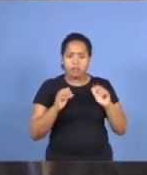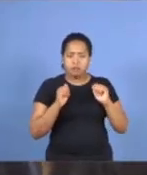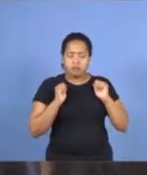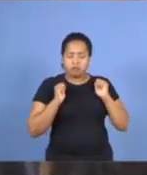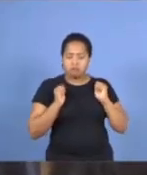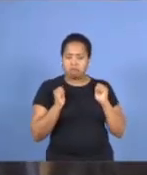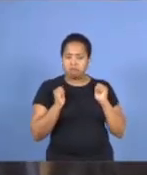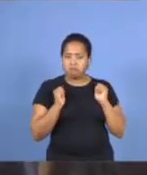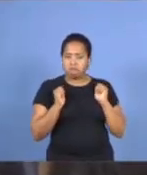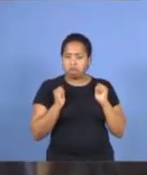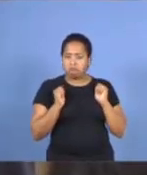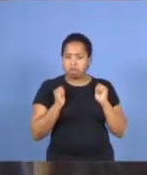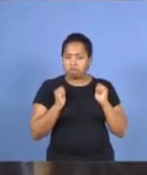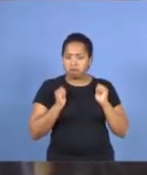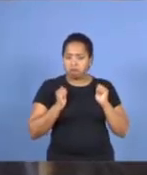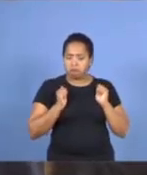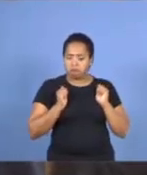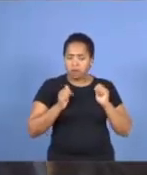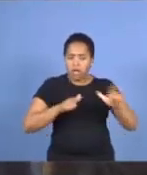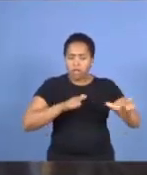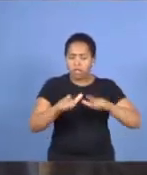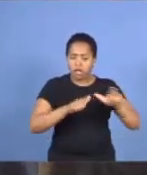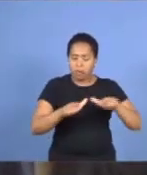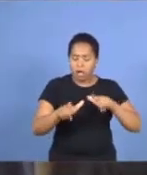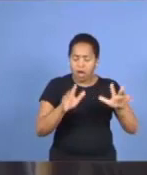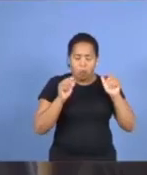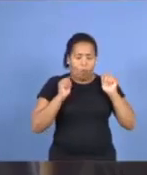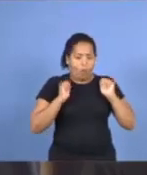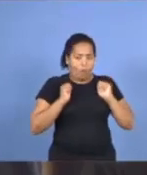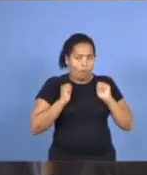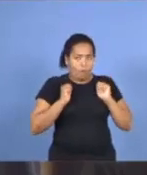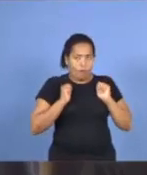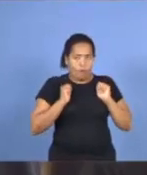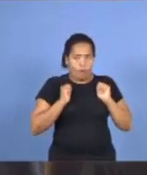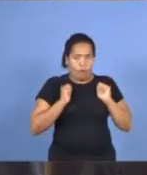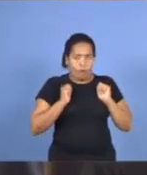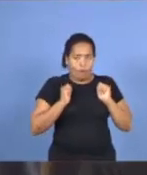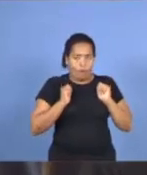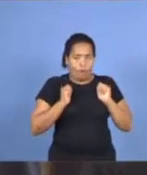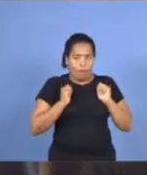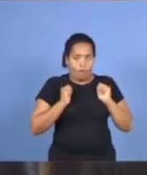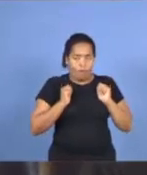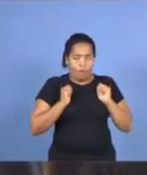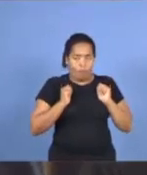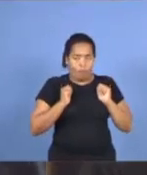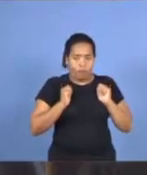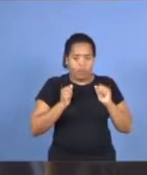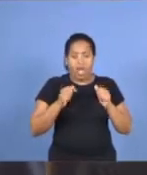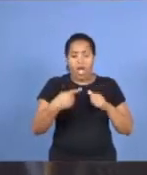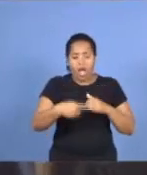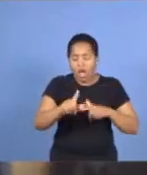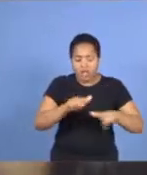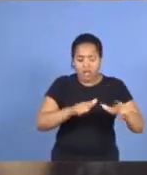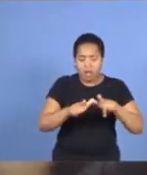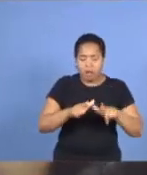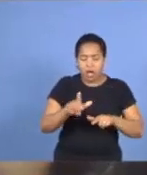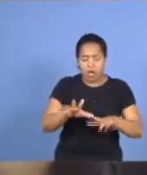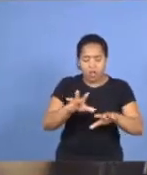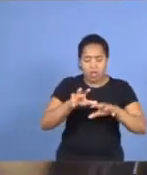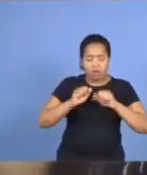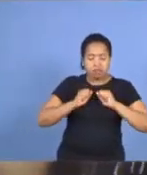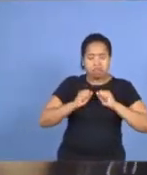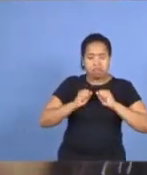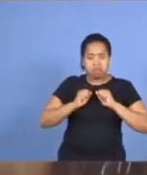condição, os mais pobres. É isso mesmo. Desde que eles trabalham, nós vamos usufruir dos benefícios. É diácono.